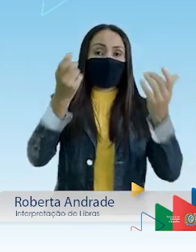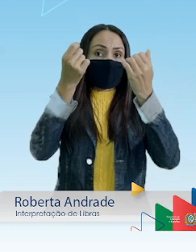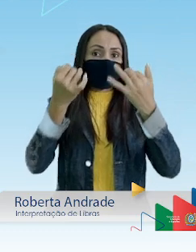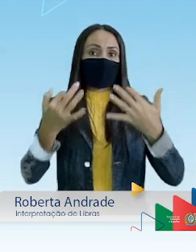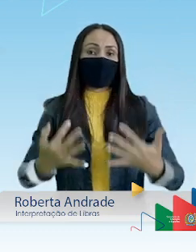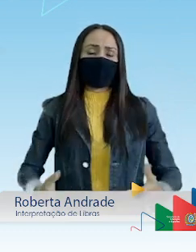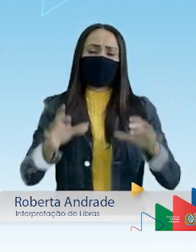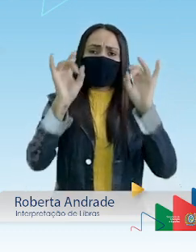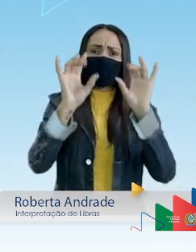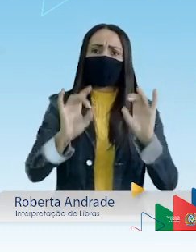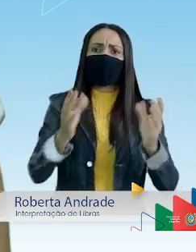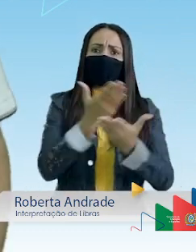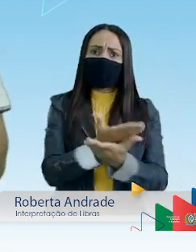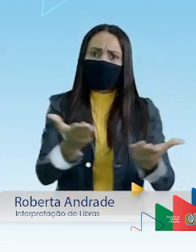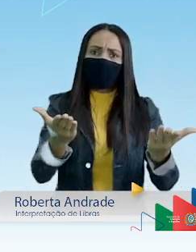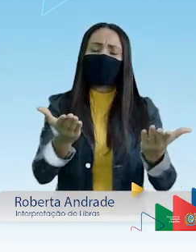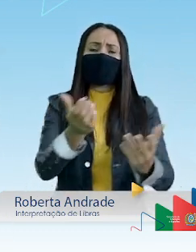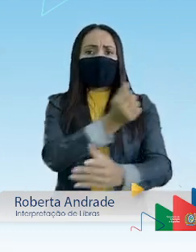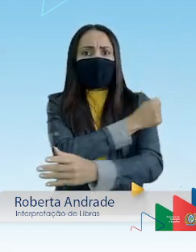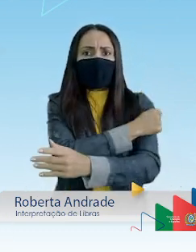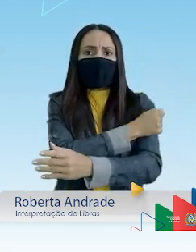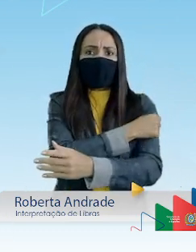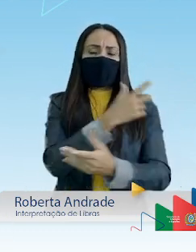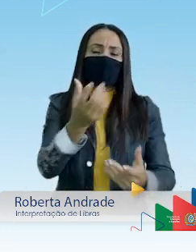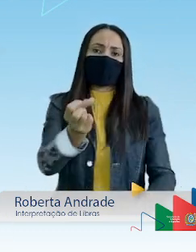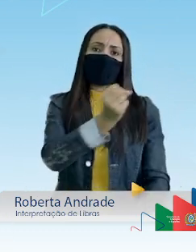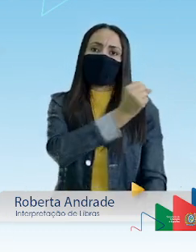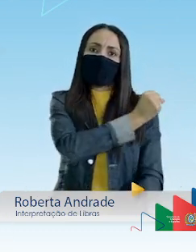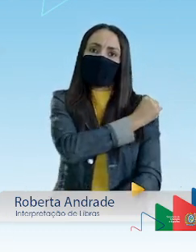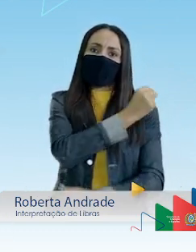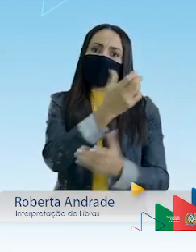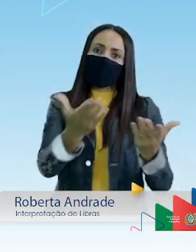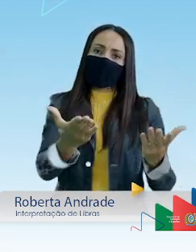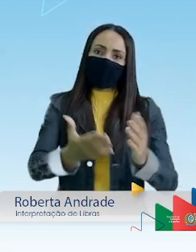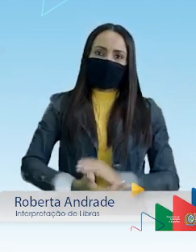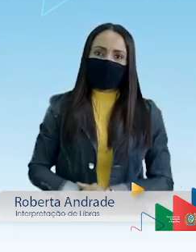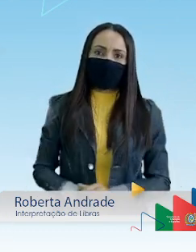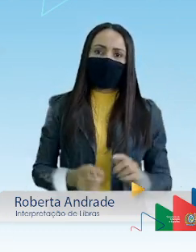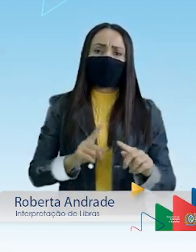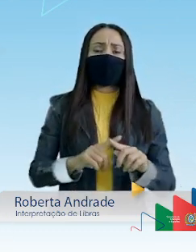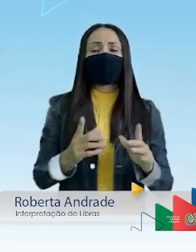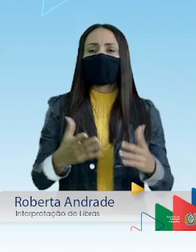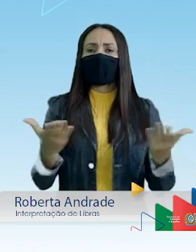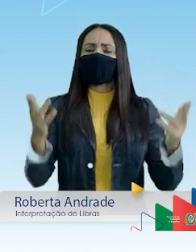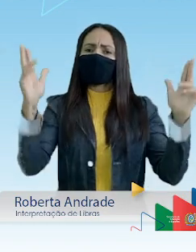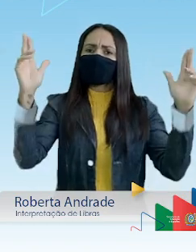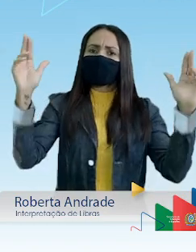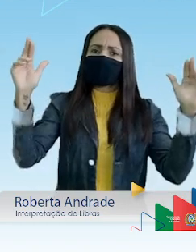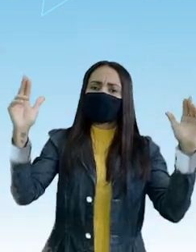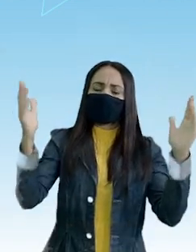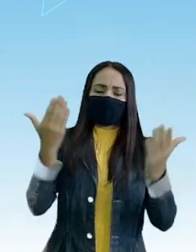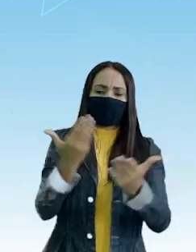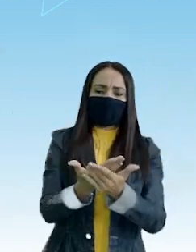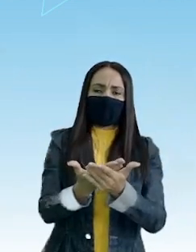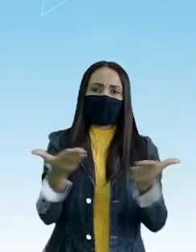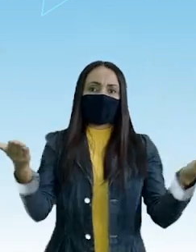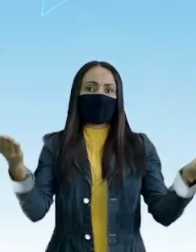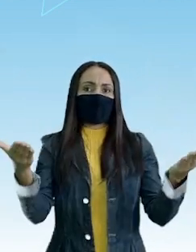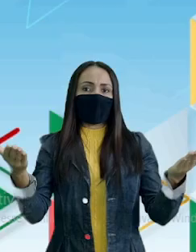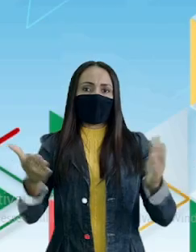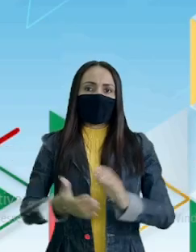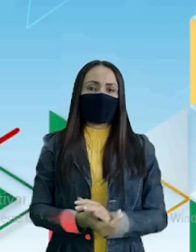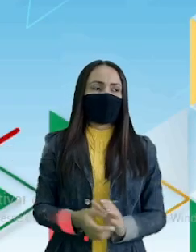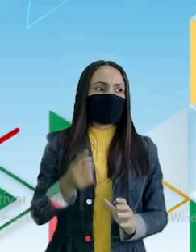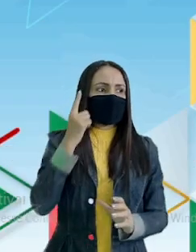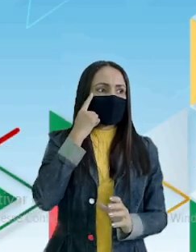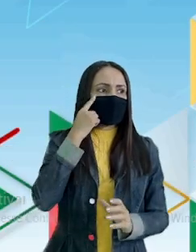especialmente para você estudante do oitavo ano, mas qual será o tema da aula de hoje? Como há